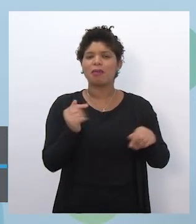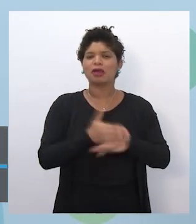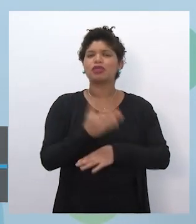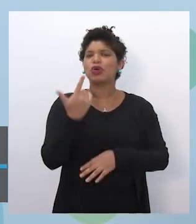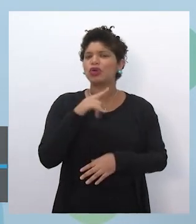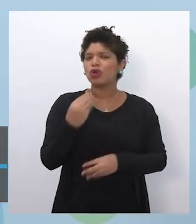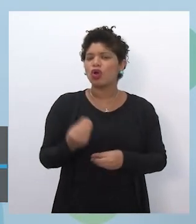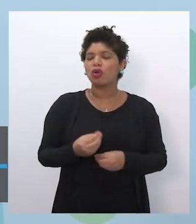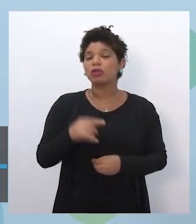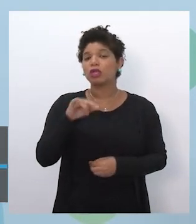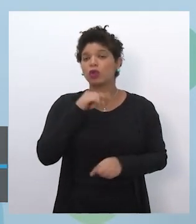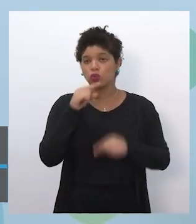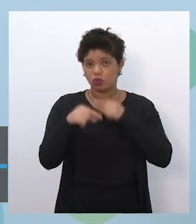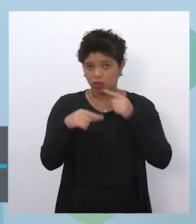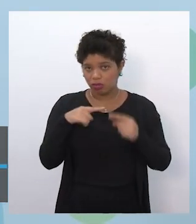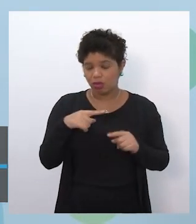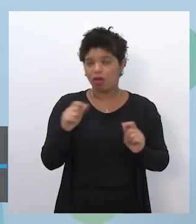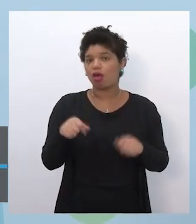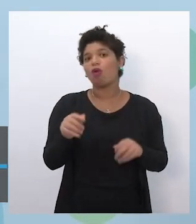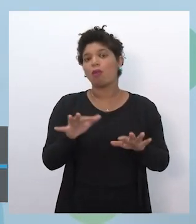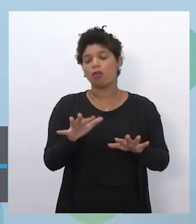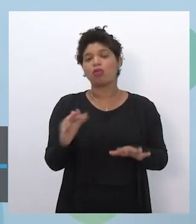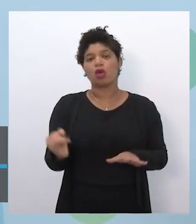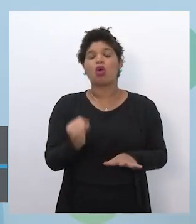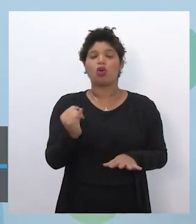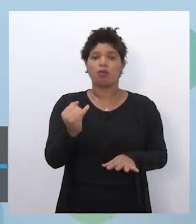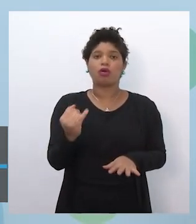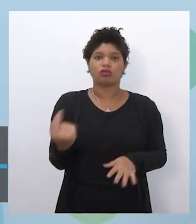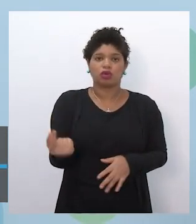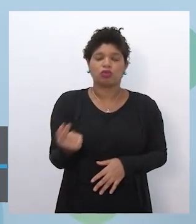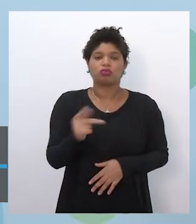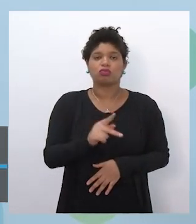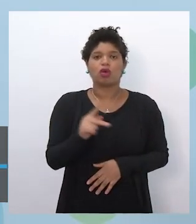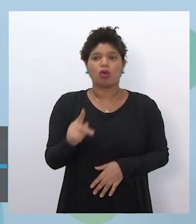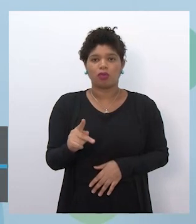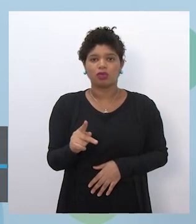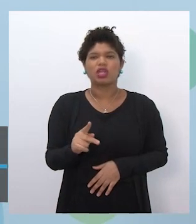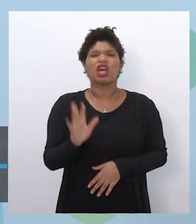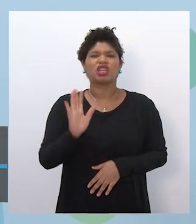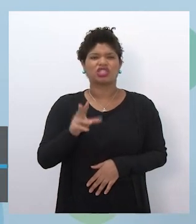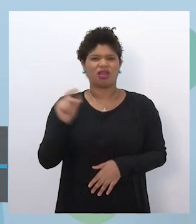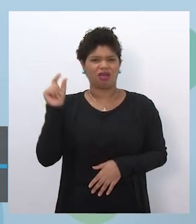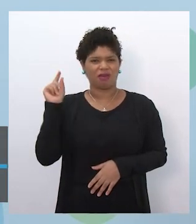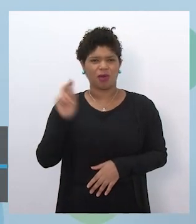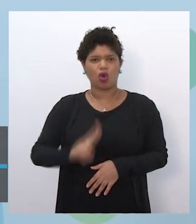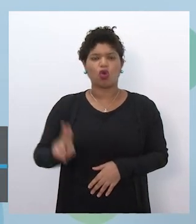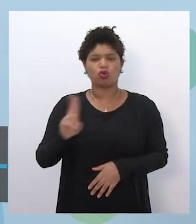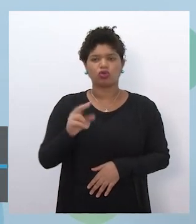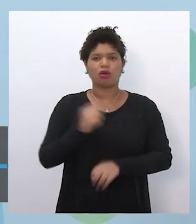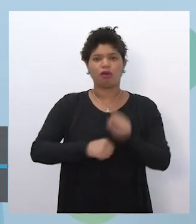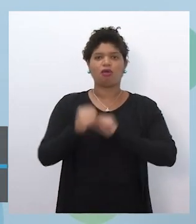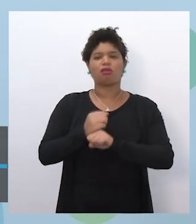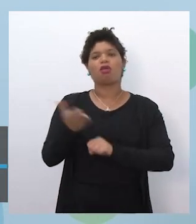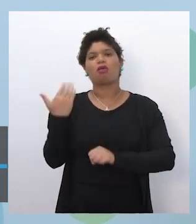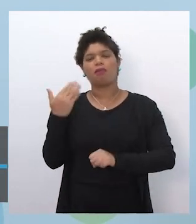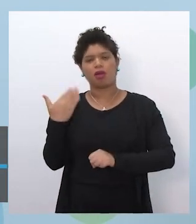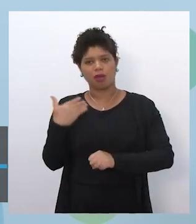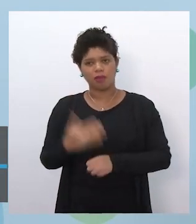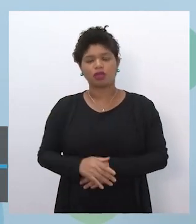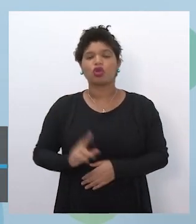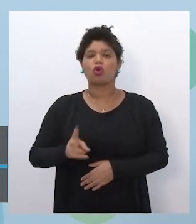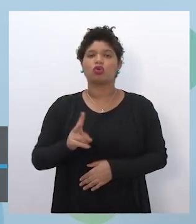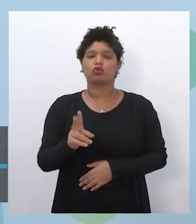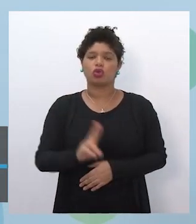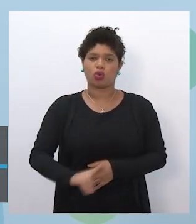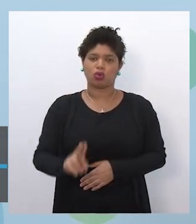tirarem as dúvidas, acho que esse momento vai ser bem importante para os professores que já usavam essas plataformas no ano passado e que vão seguir usando esse